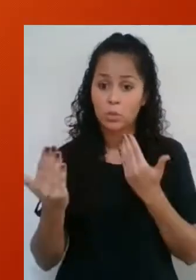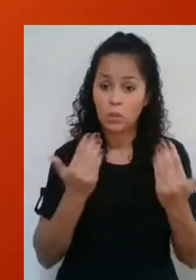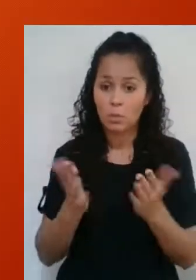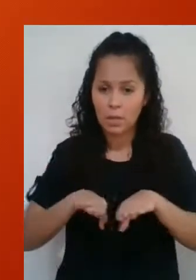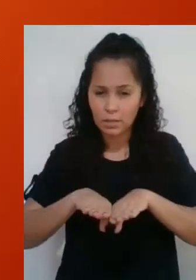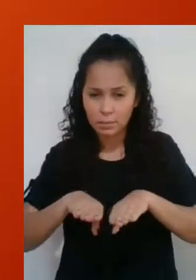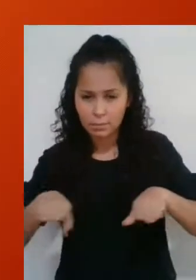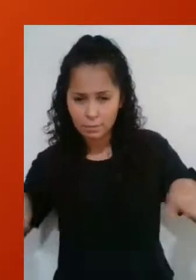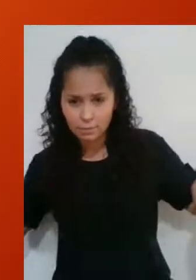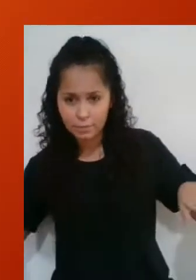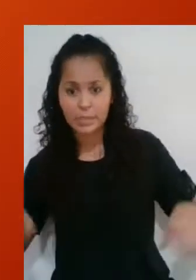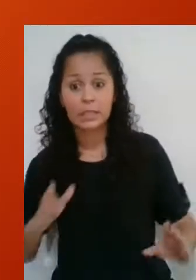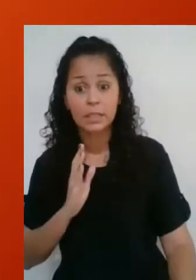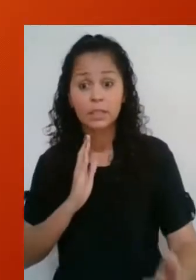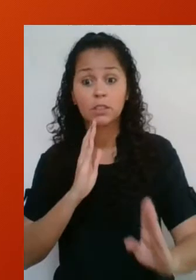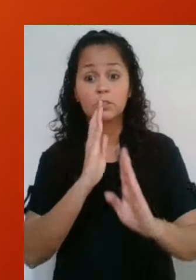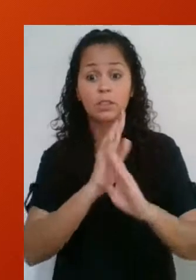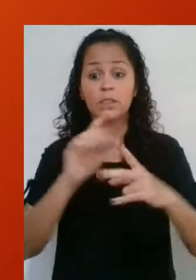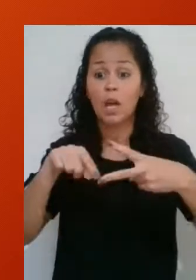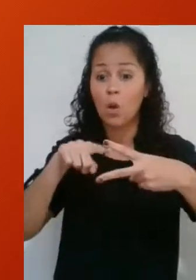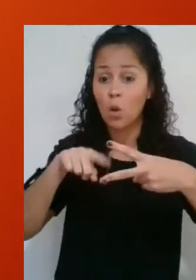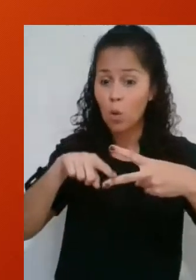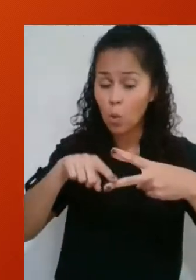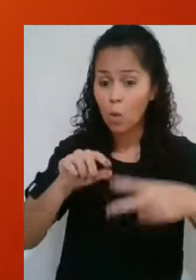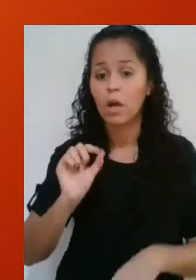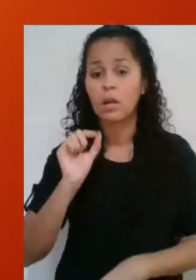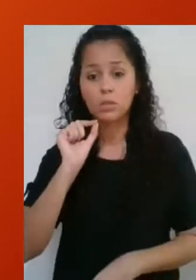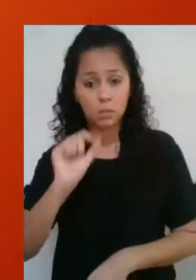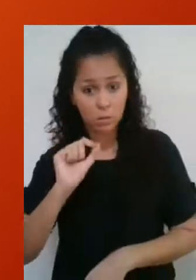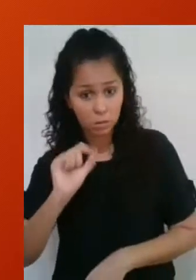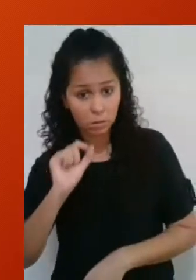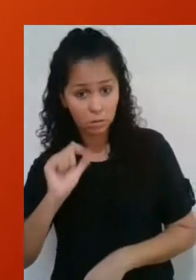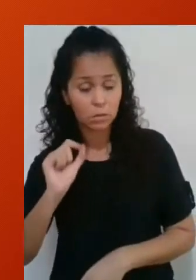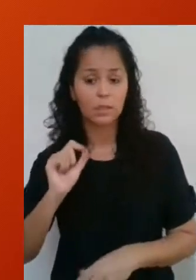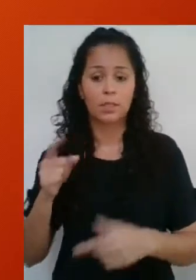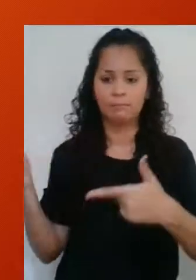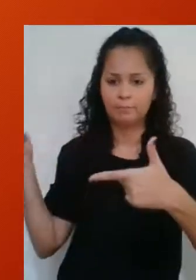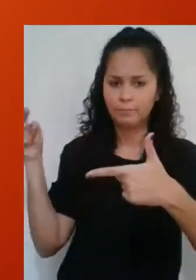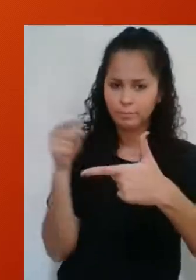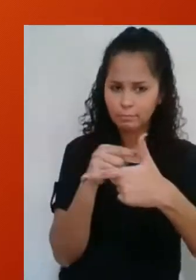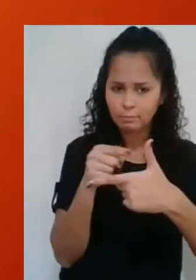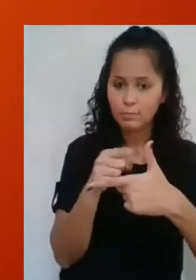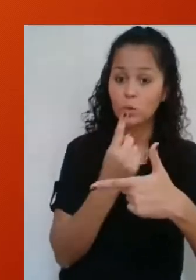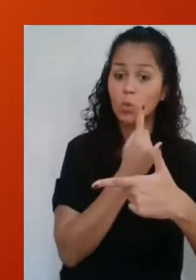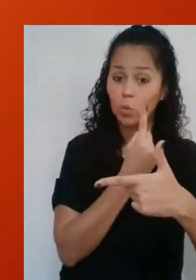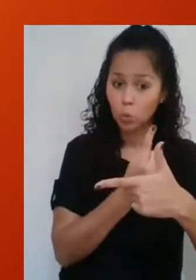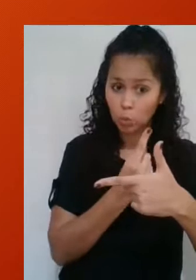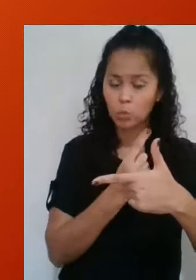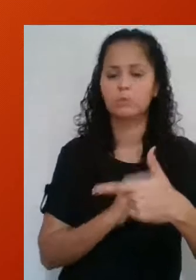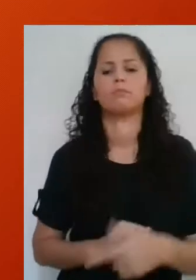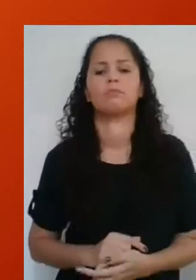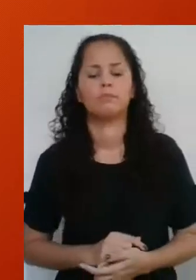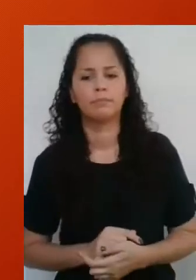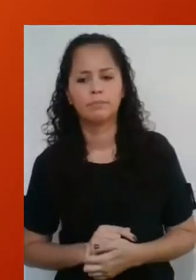No momento em que o ângulo é identificado, o tamanho de medida 1 passa a ser classificado como cateto oposto, sendo a